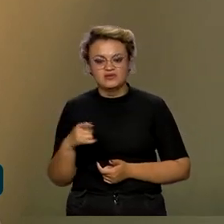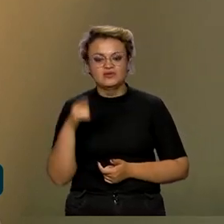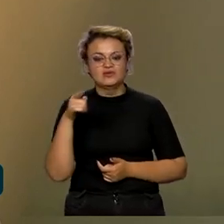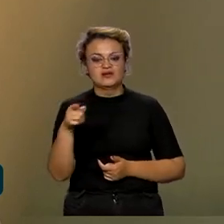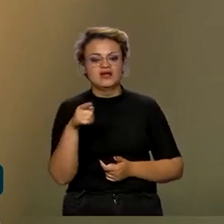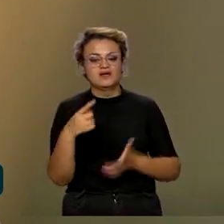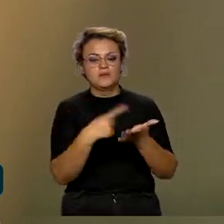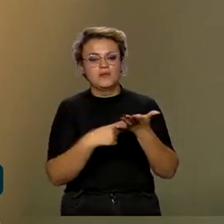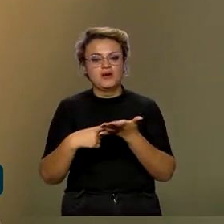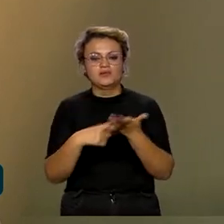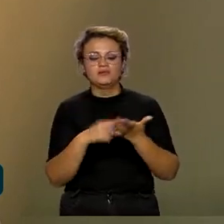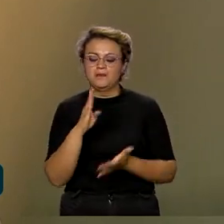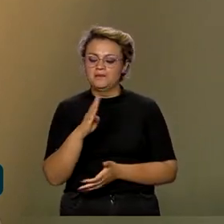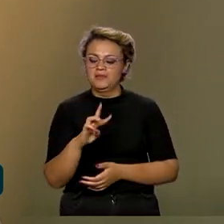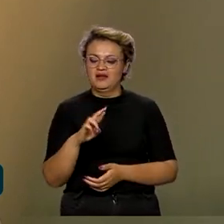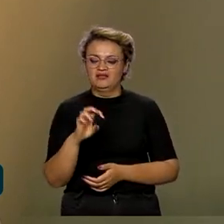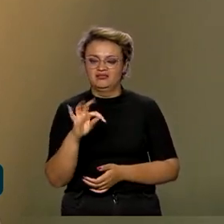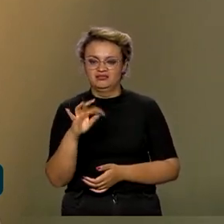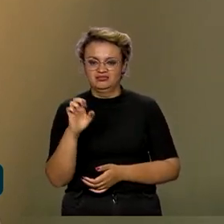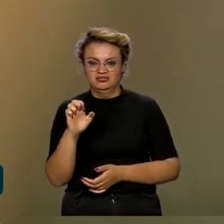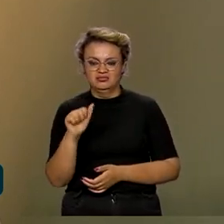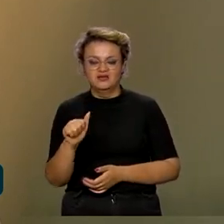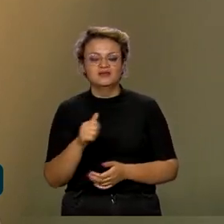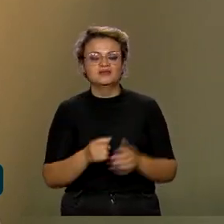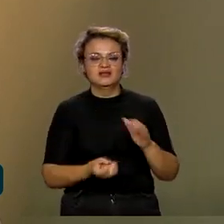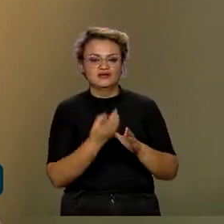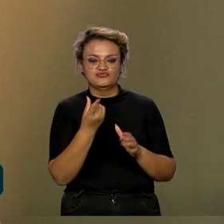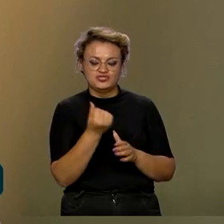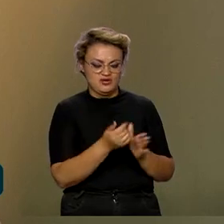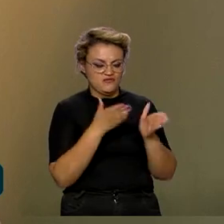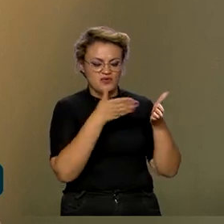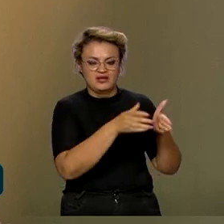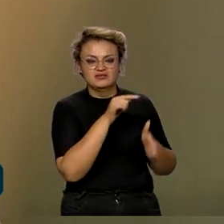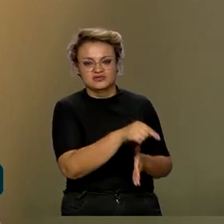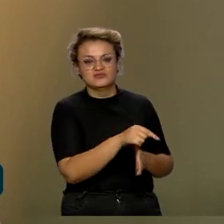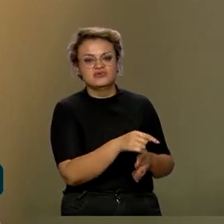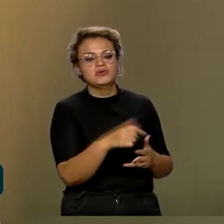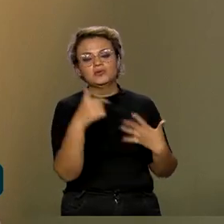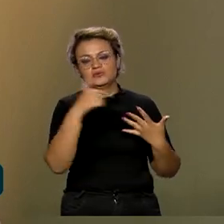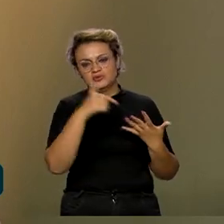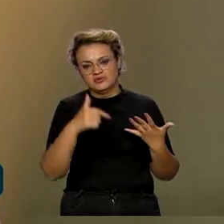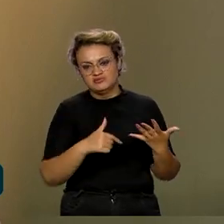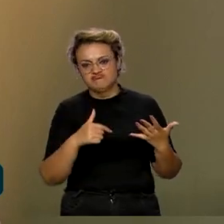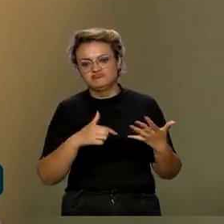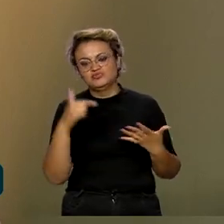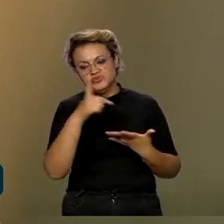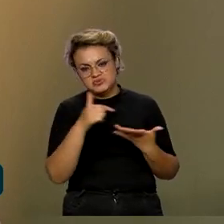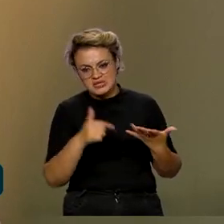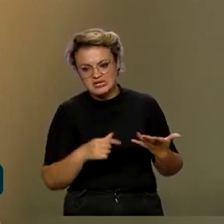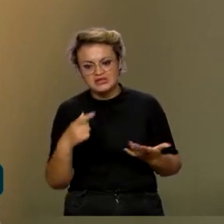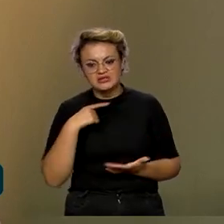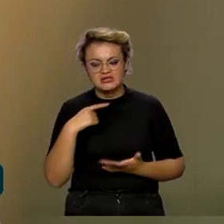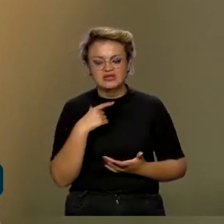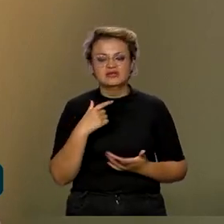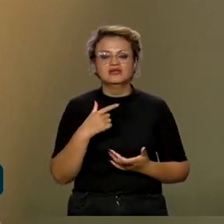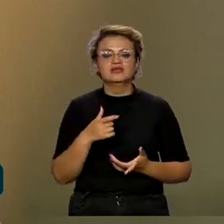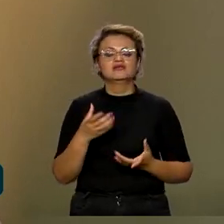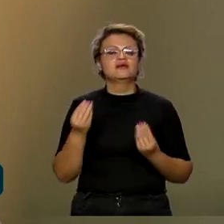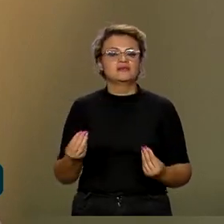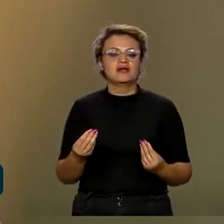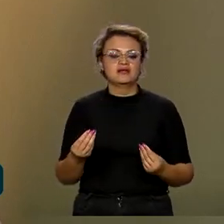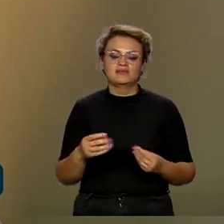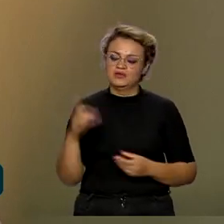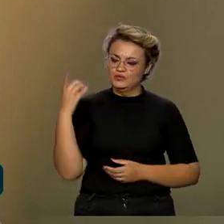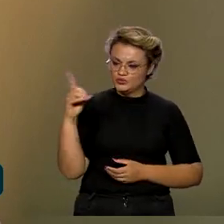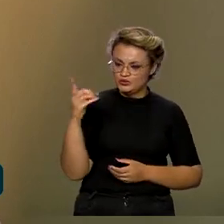famoso acordo de Bretton Woods, para criar o Fundo Monetário Internacional. Com essa função, que é exatamente fazer com que o